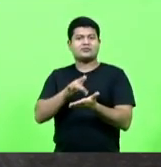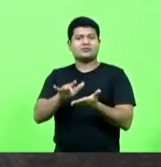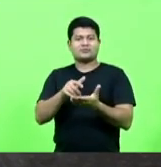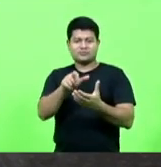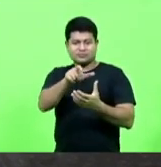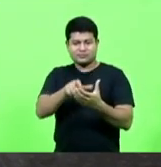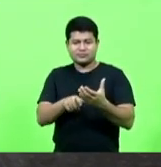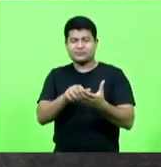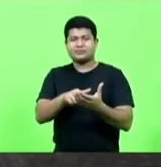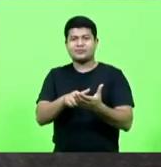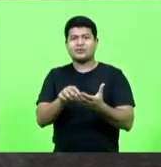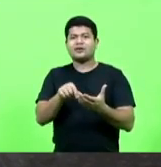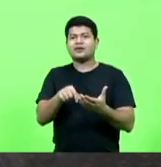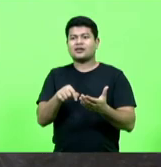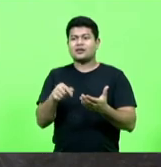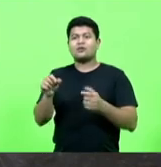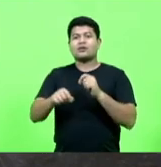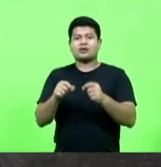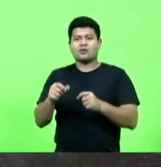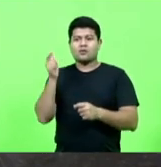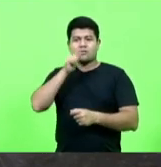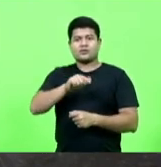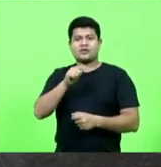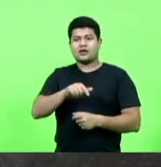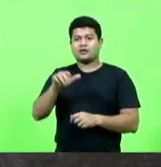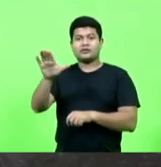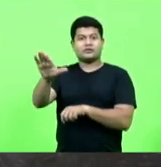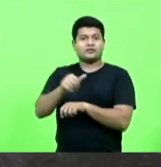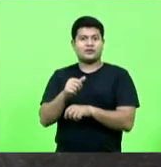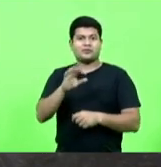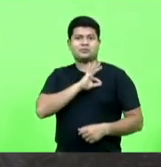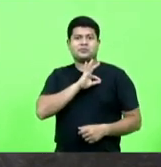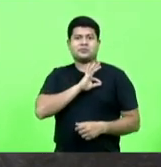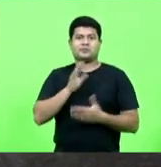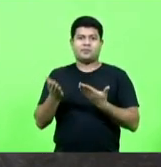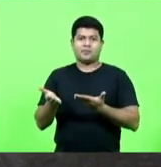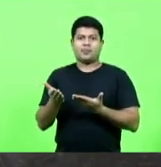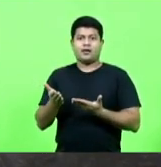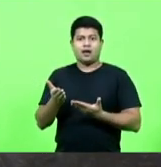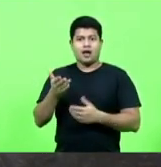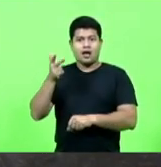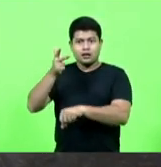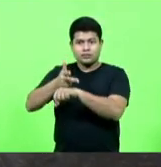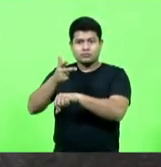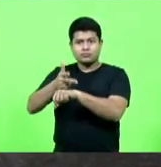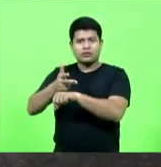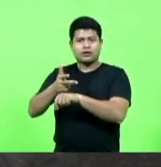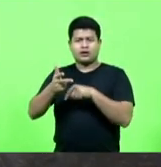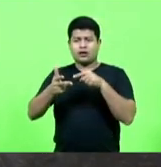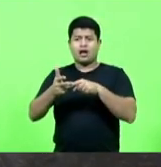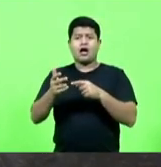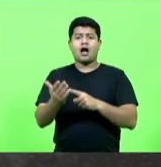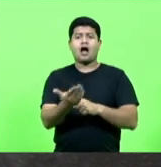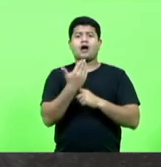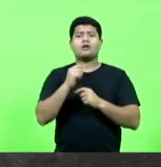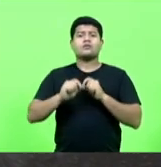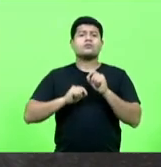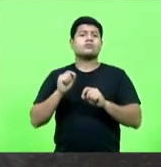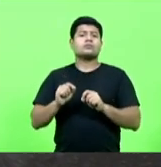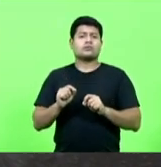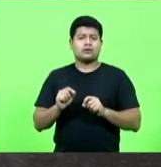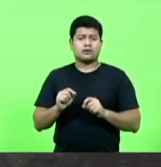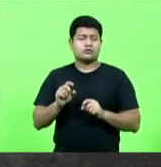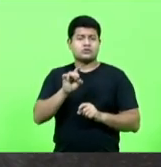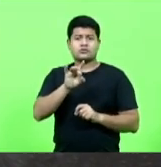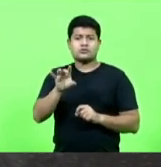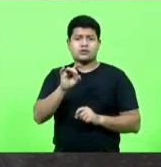Gente, imagens capturadas, no circuito de câmera, não servem para nada mais do que como peça de instrumento,